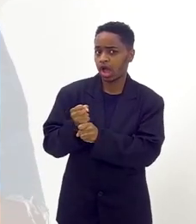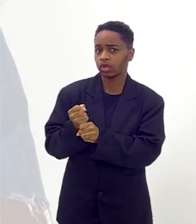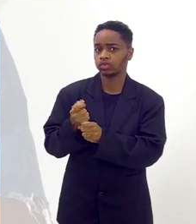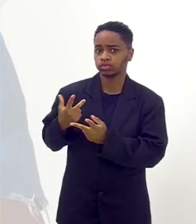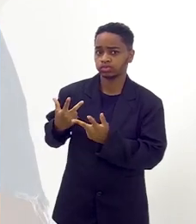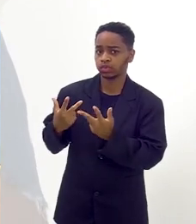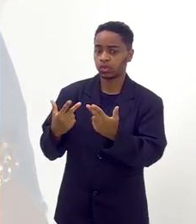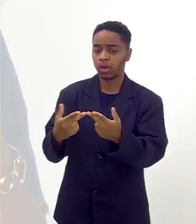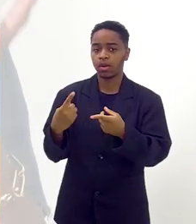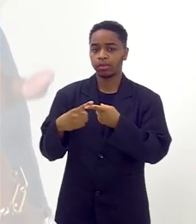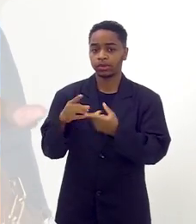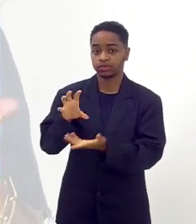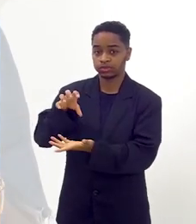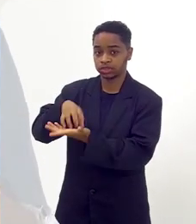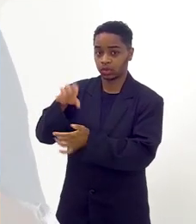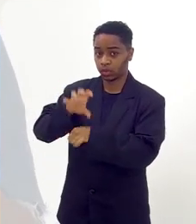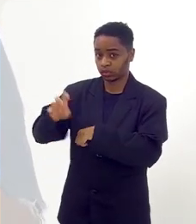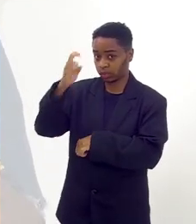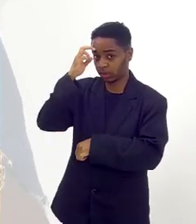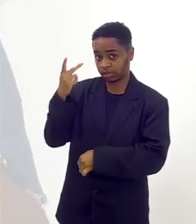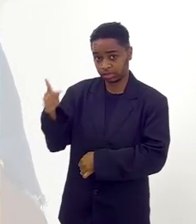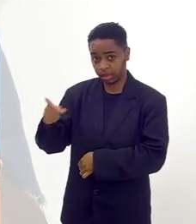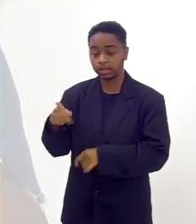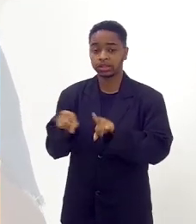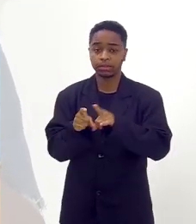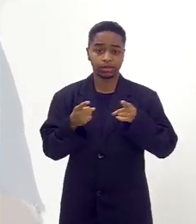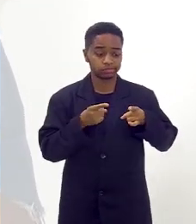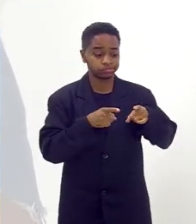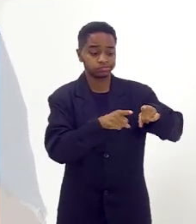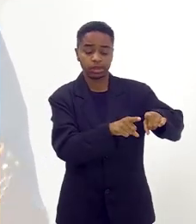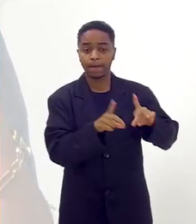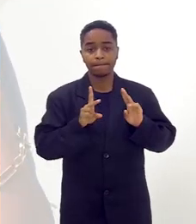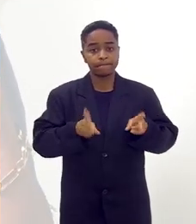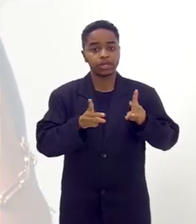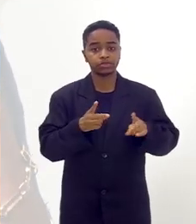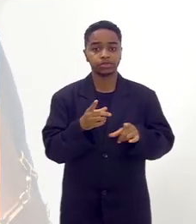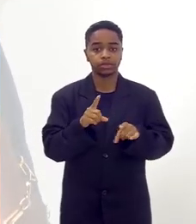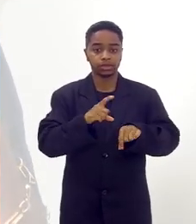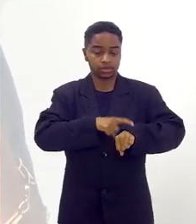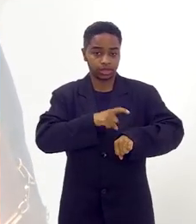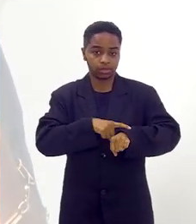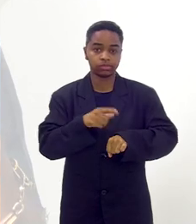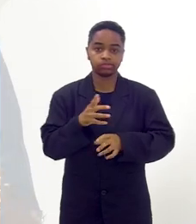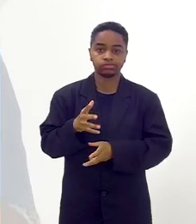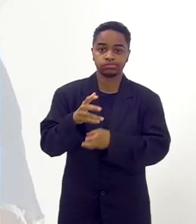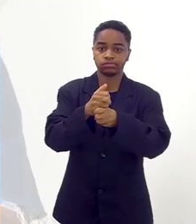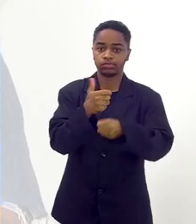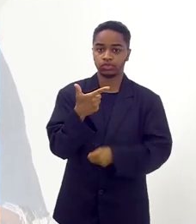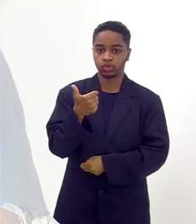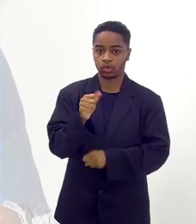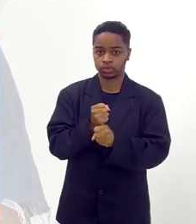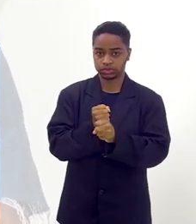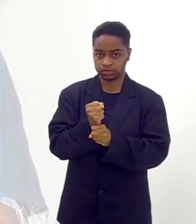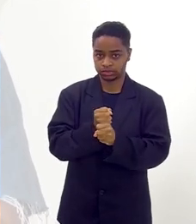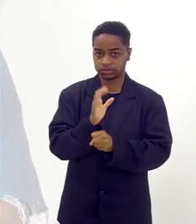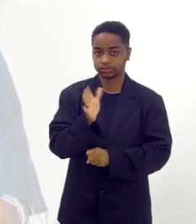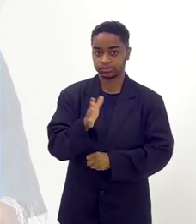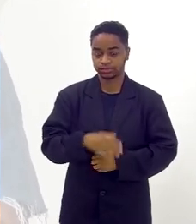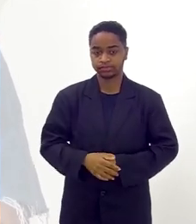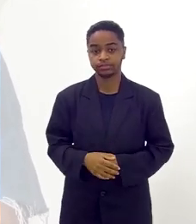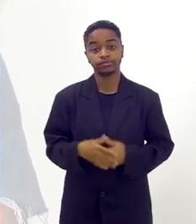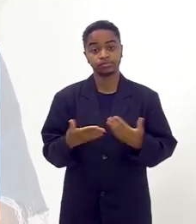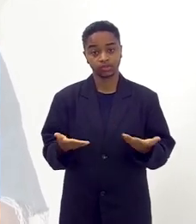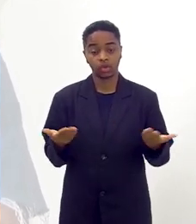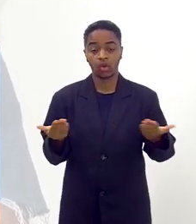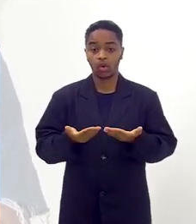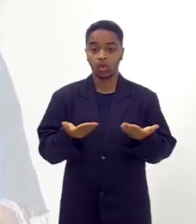para. O Centro Cultural Deb Maia tem o mesmo tempo da Expo Religião, 12 anos. Então, hoje